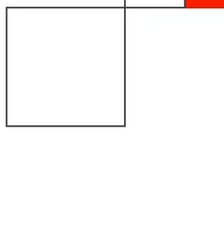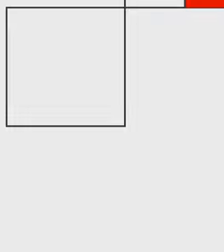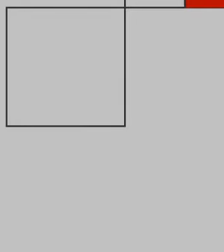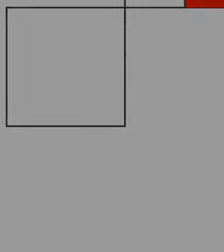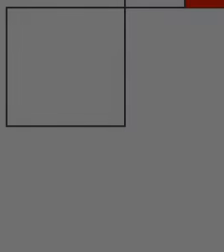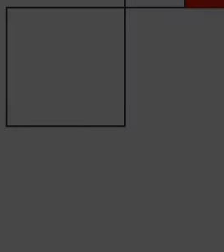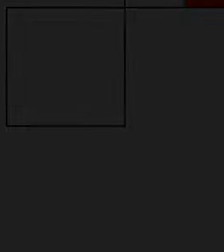O Brasil pauta